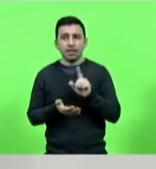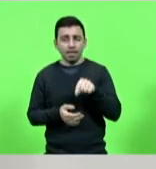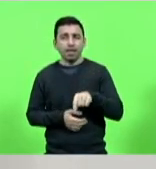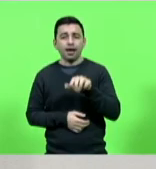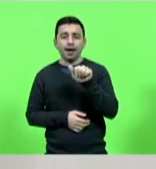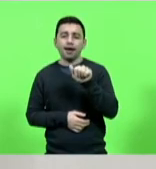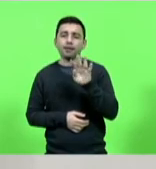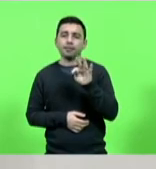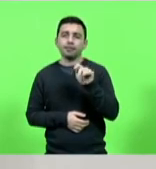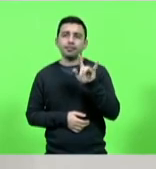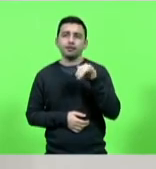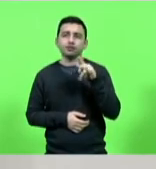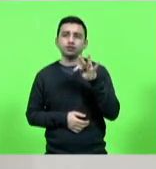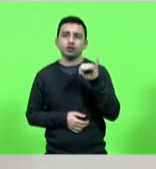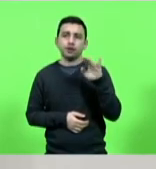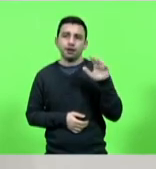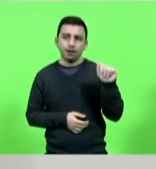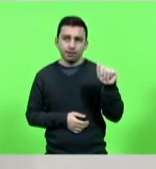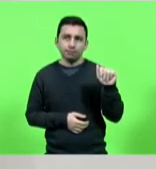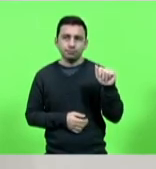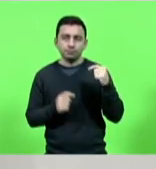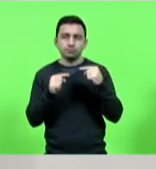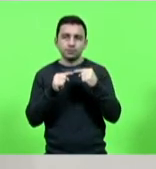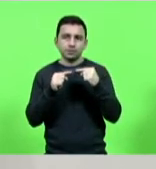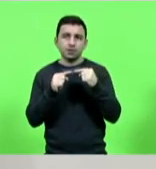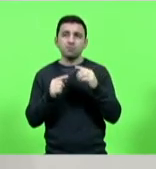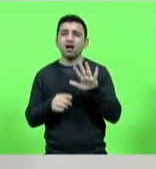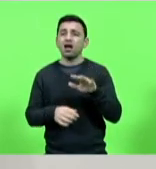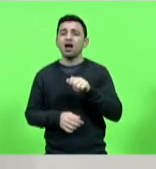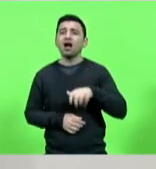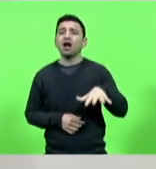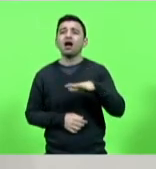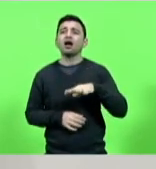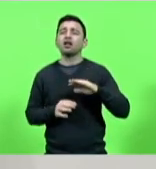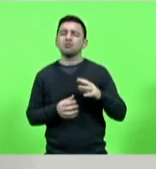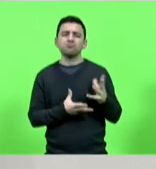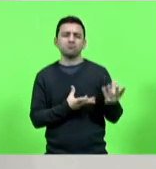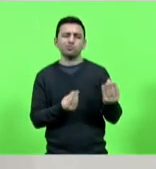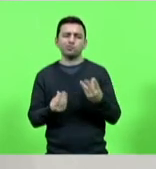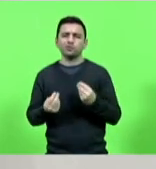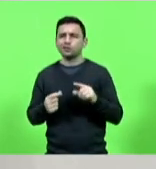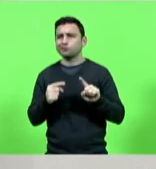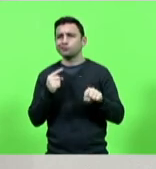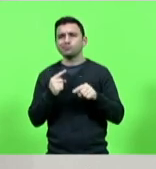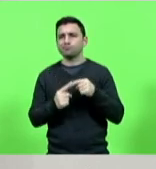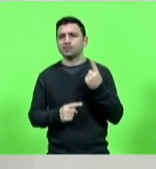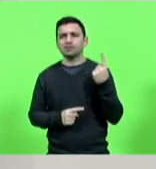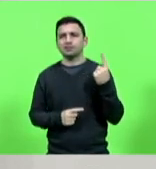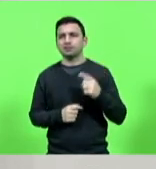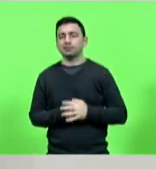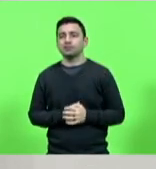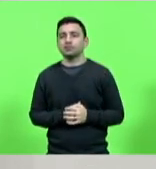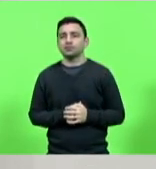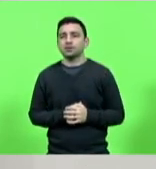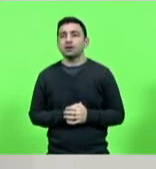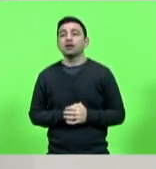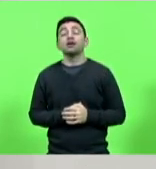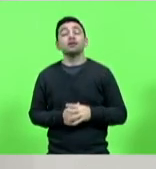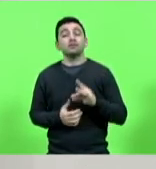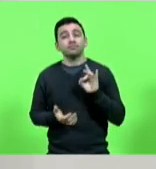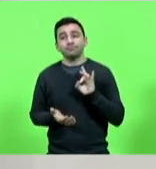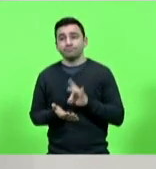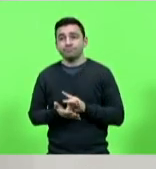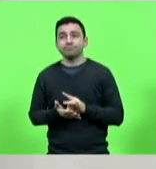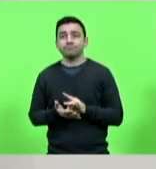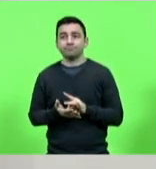mas nós temos muitas áreas que não pertencem à Mata Atlântica e, mesmo assim, nós estamos agora